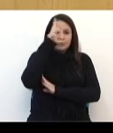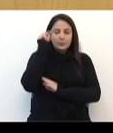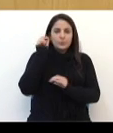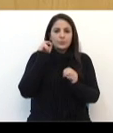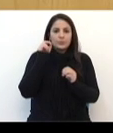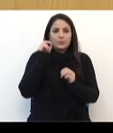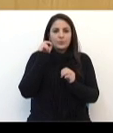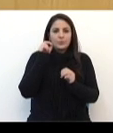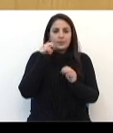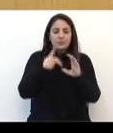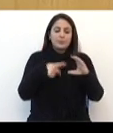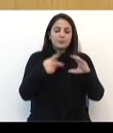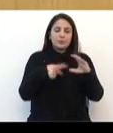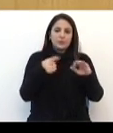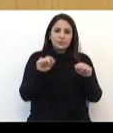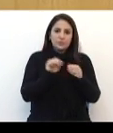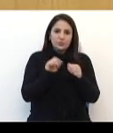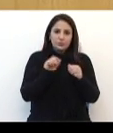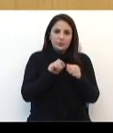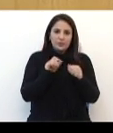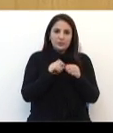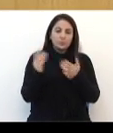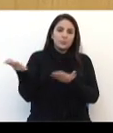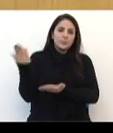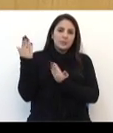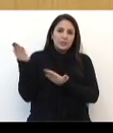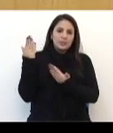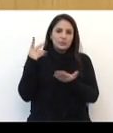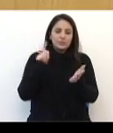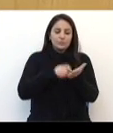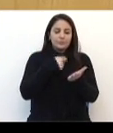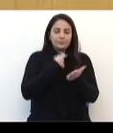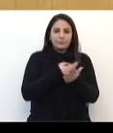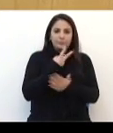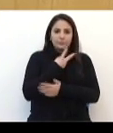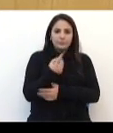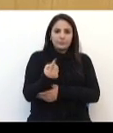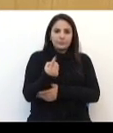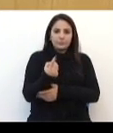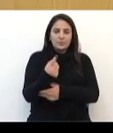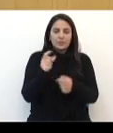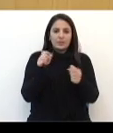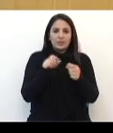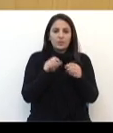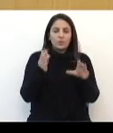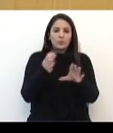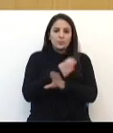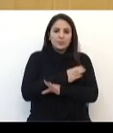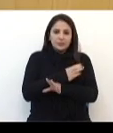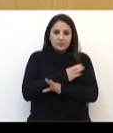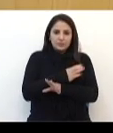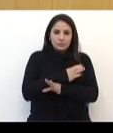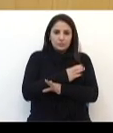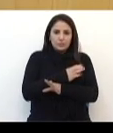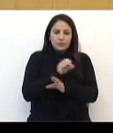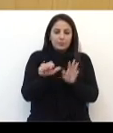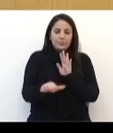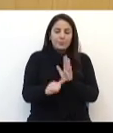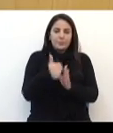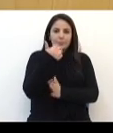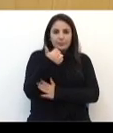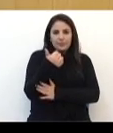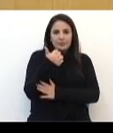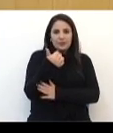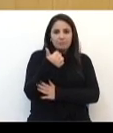Municipal prestou uma bela homenagem ao Fórum da Agenda 21. A entidade completou recentemente a sua